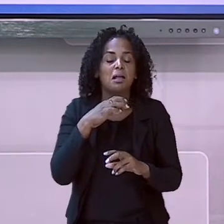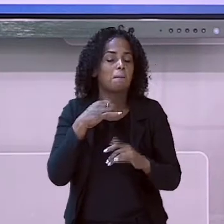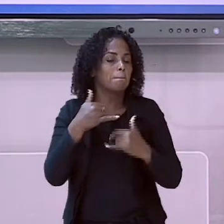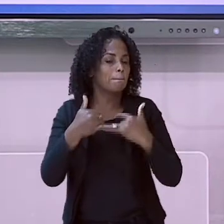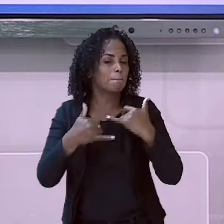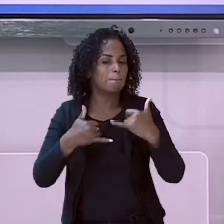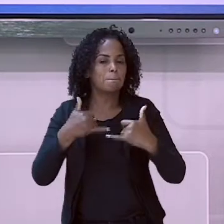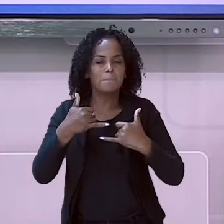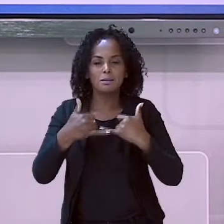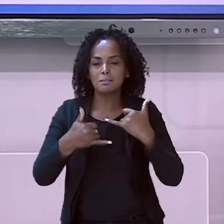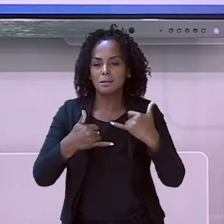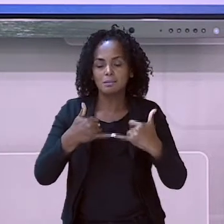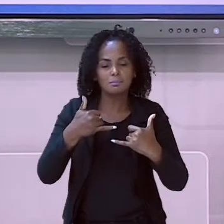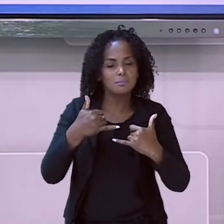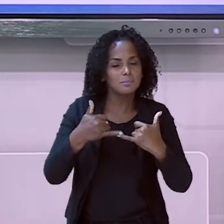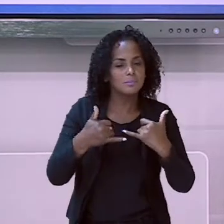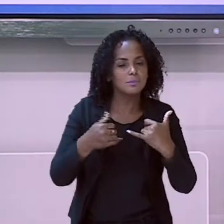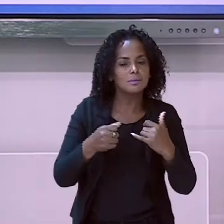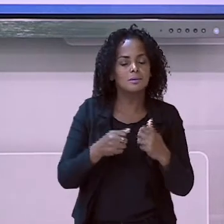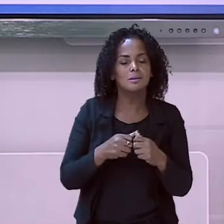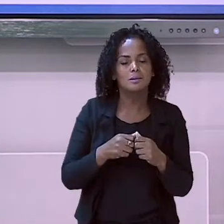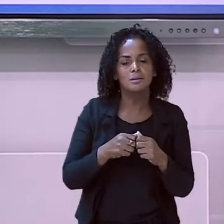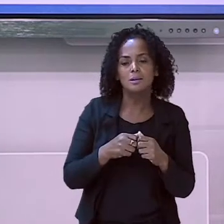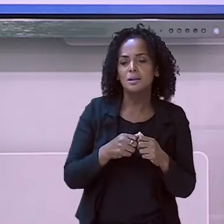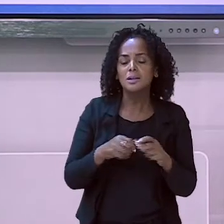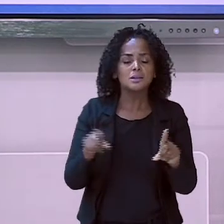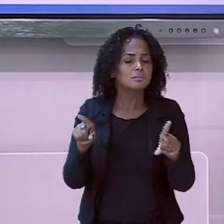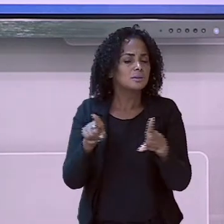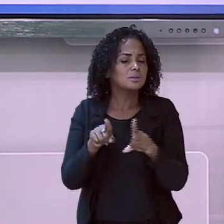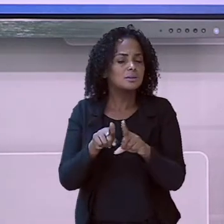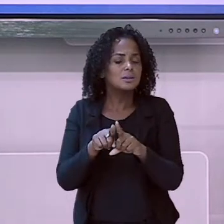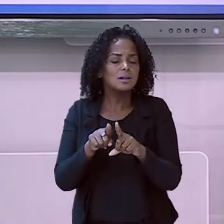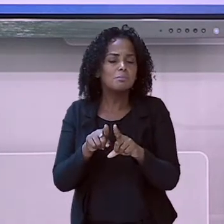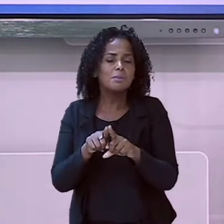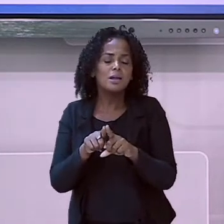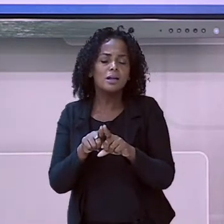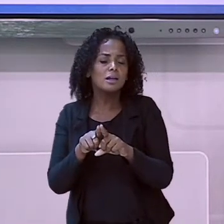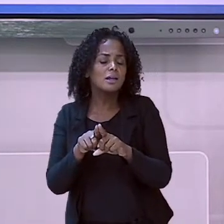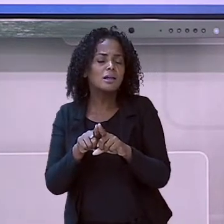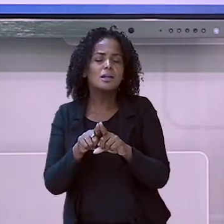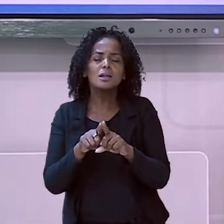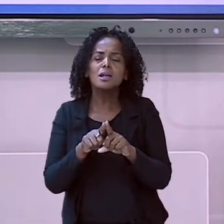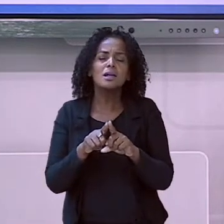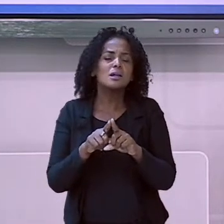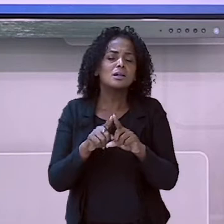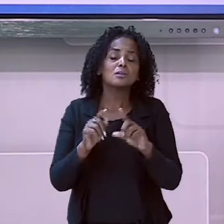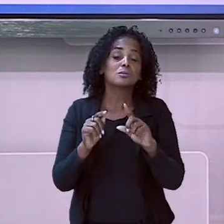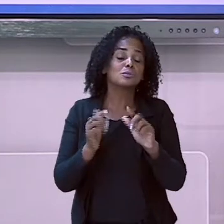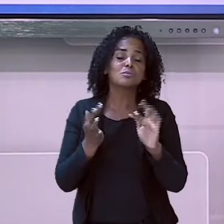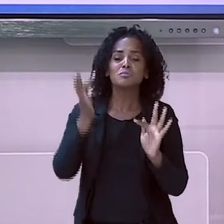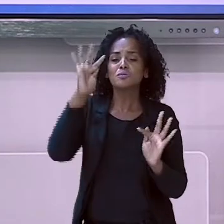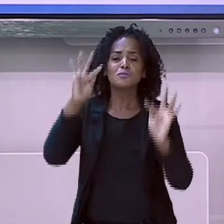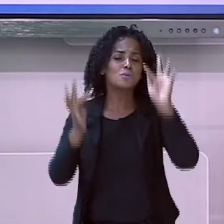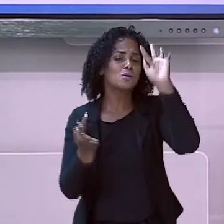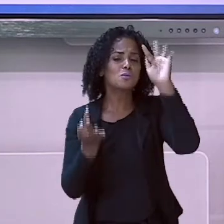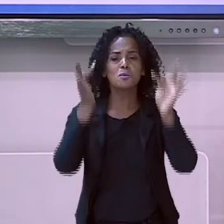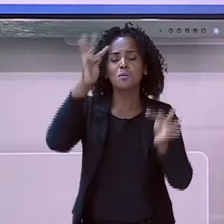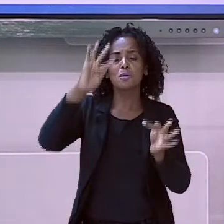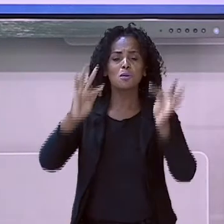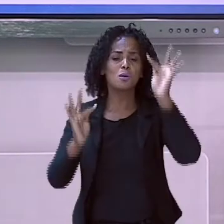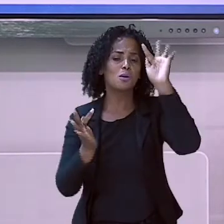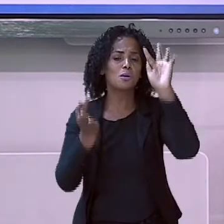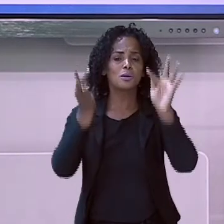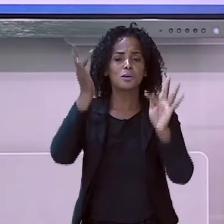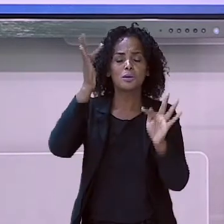falada. Que faz parte do folclore brasileiro, da tradição do nosso país.